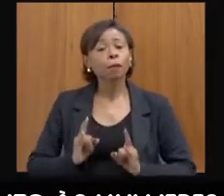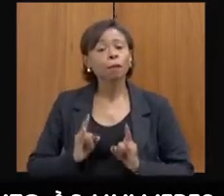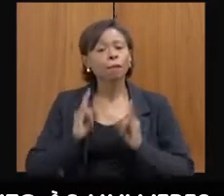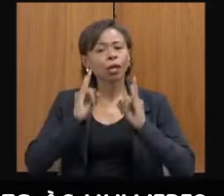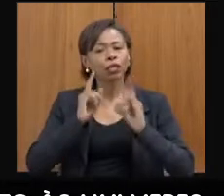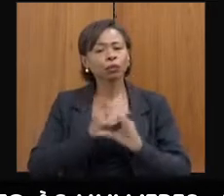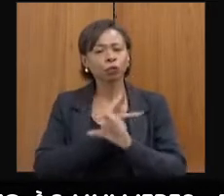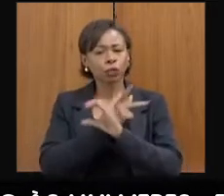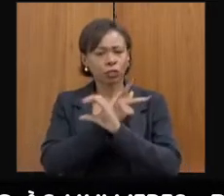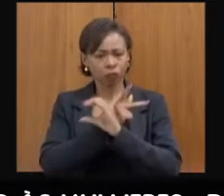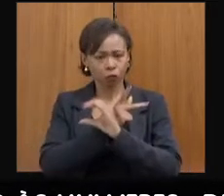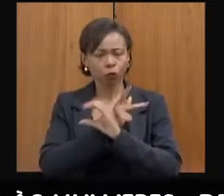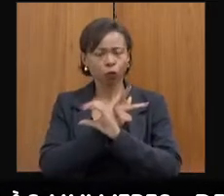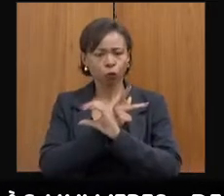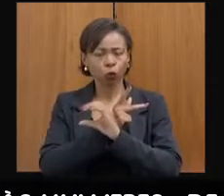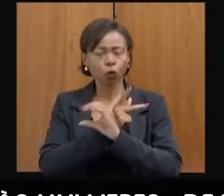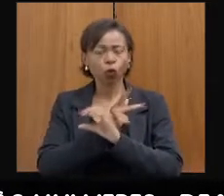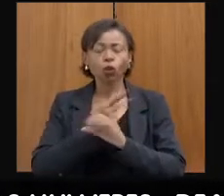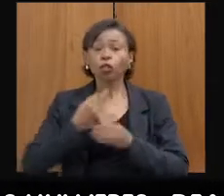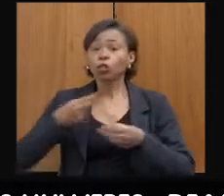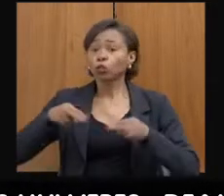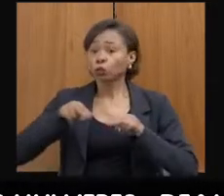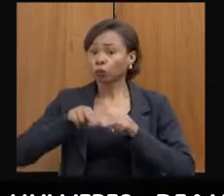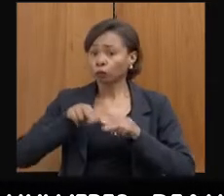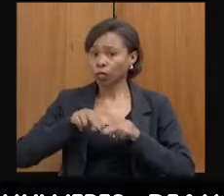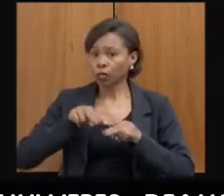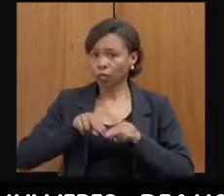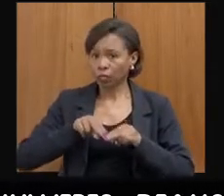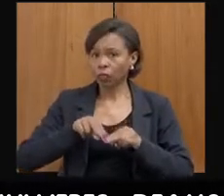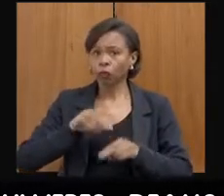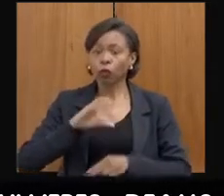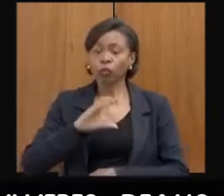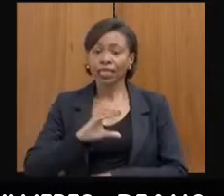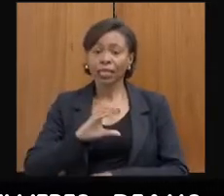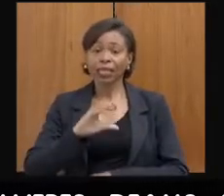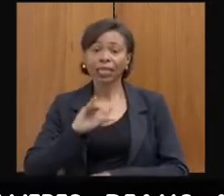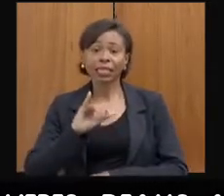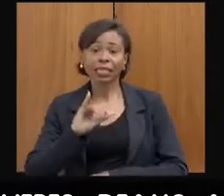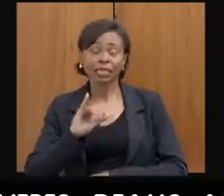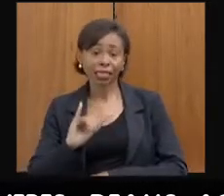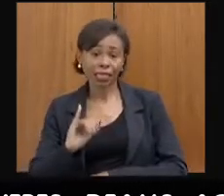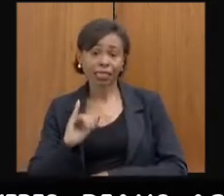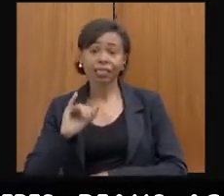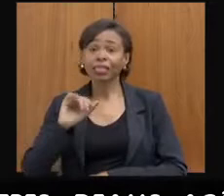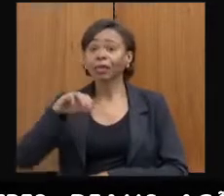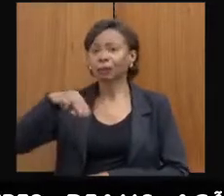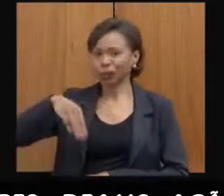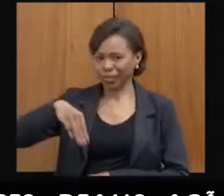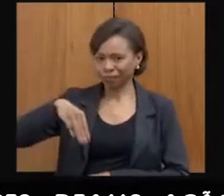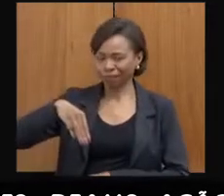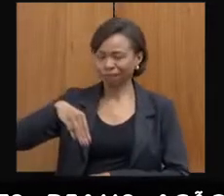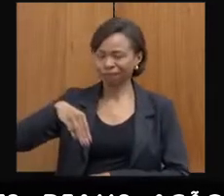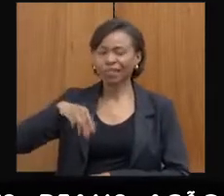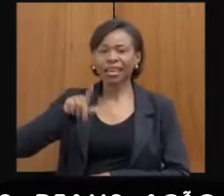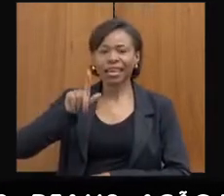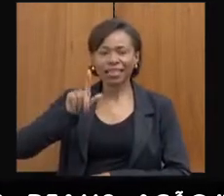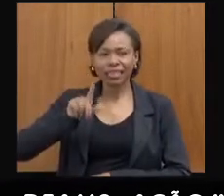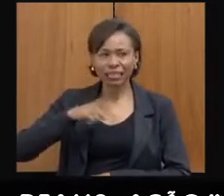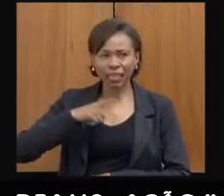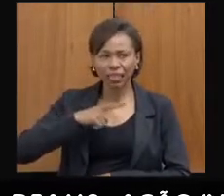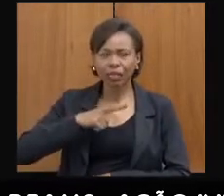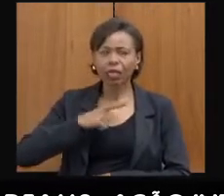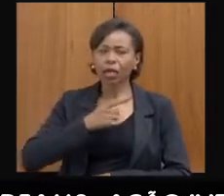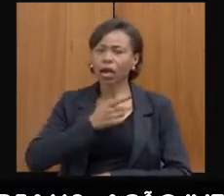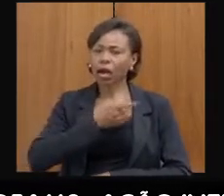Civil em Uberaba, portanto, é o SIM, Centro Integrado da Mulher. No Centro Integrado da Mulher tem a ADEAN, a